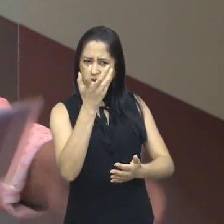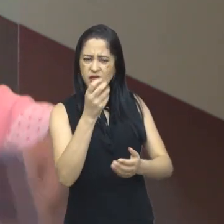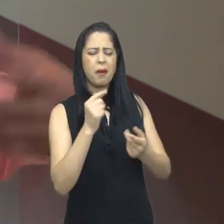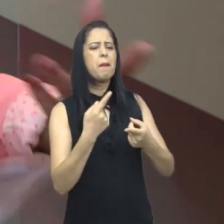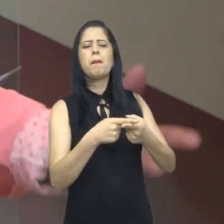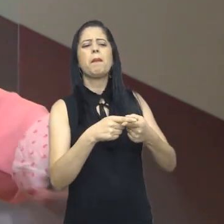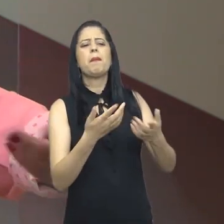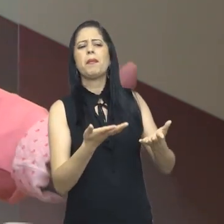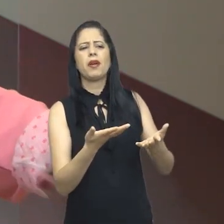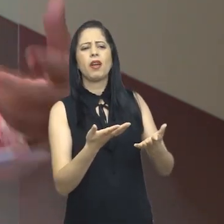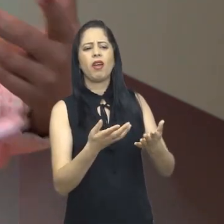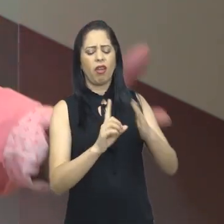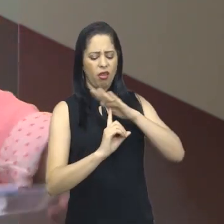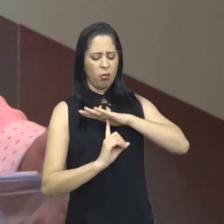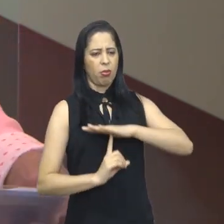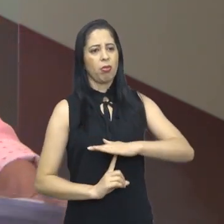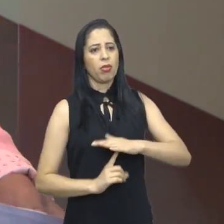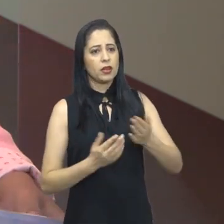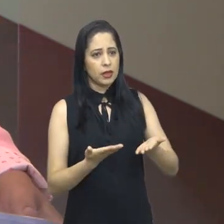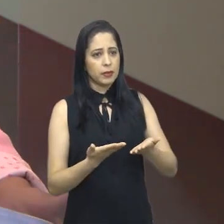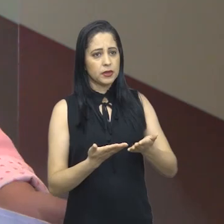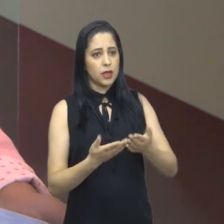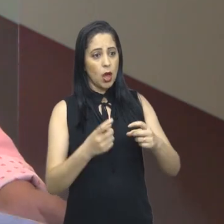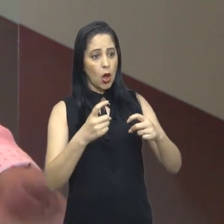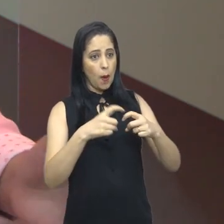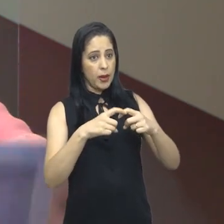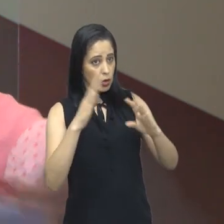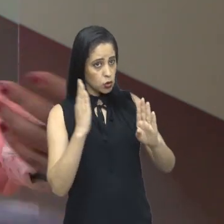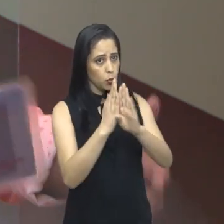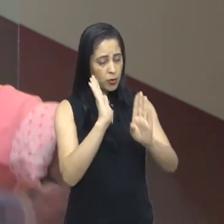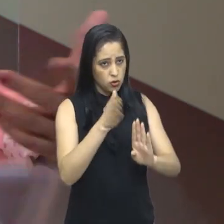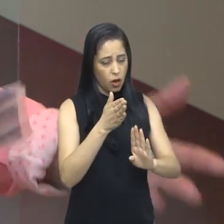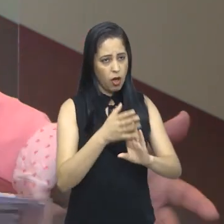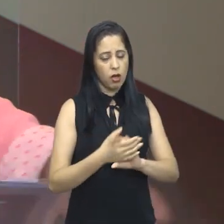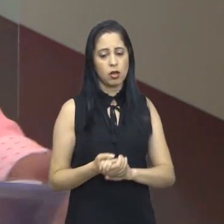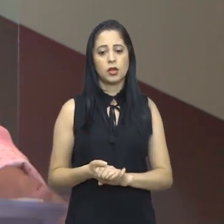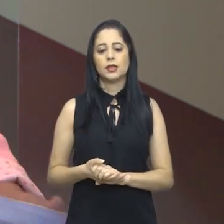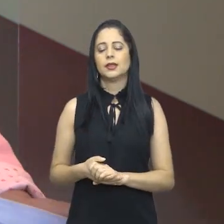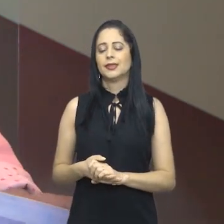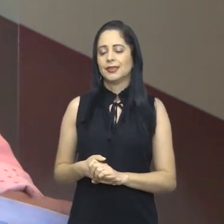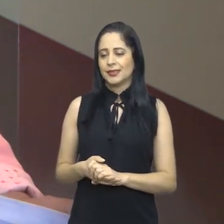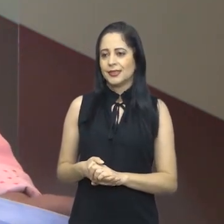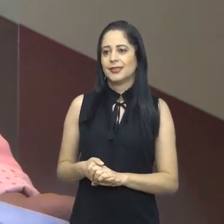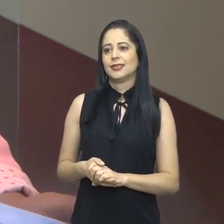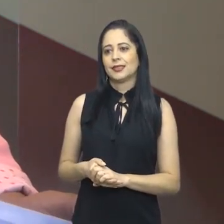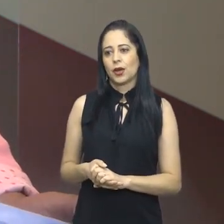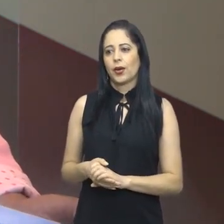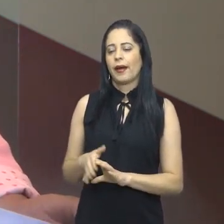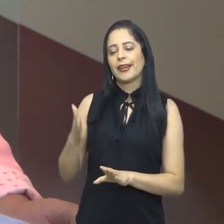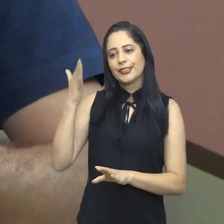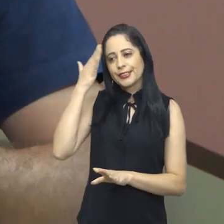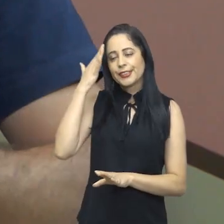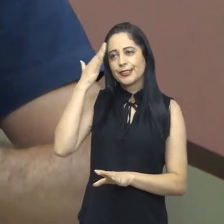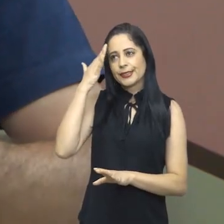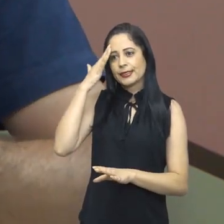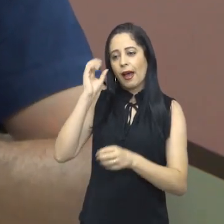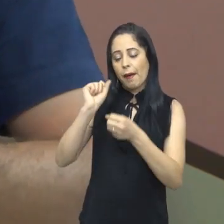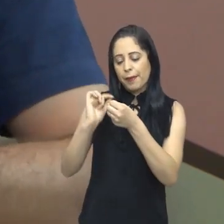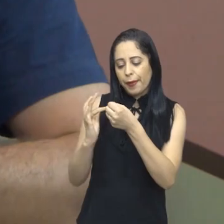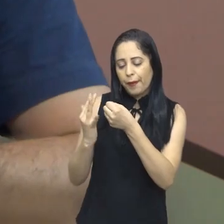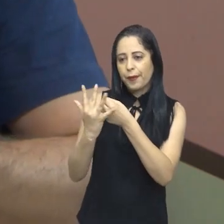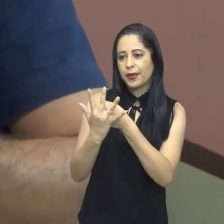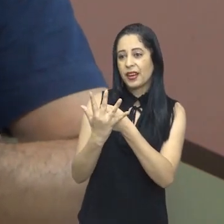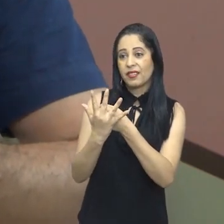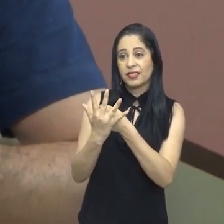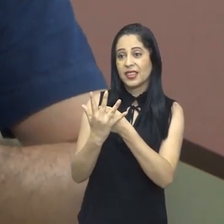ficado cada vez mais comum. Por que que surgem essas depressões, assim? A medicina já conseguiu identificar o que que acontece? Então, a gente sabe